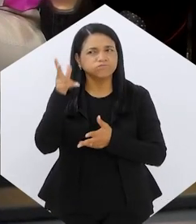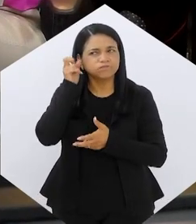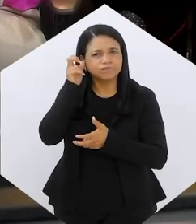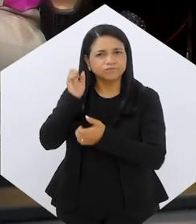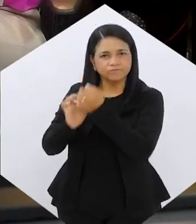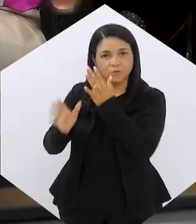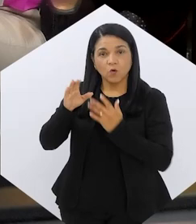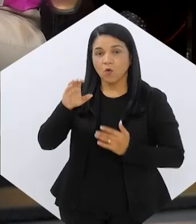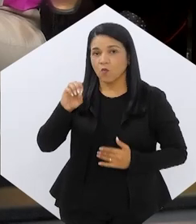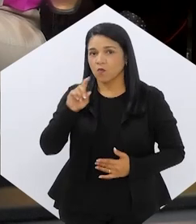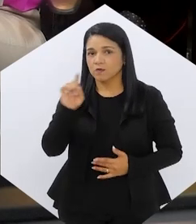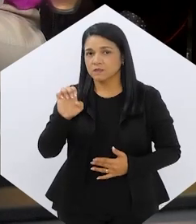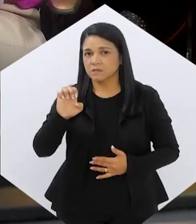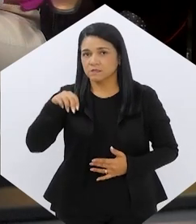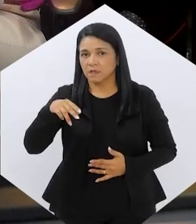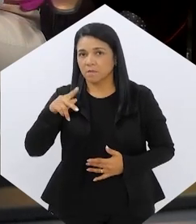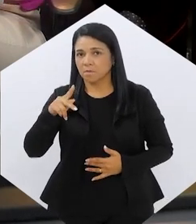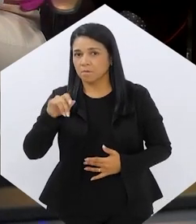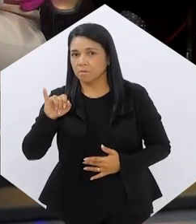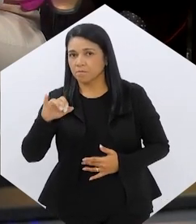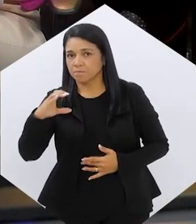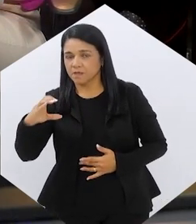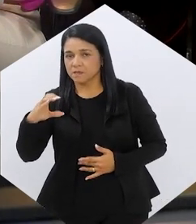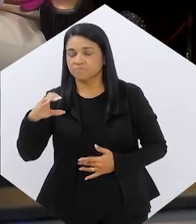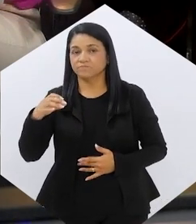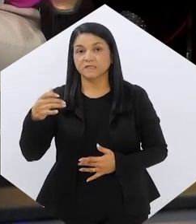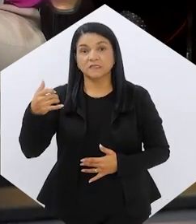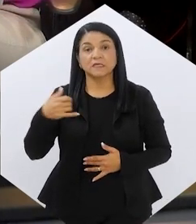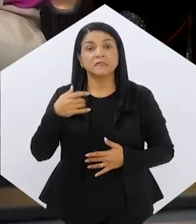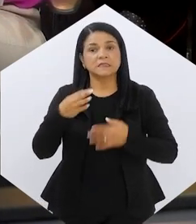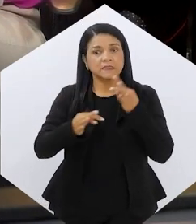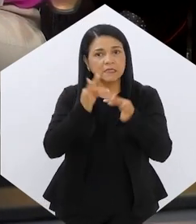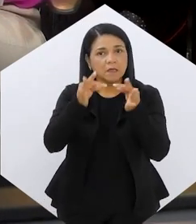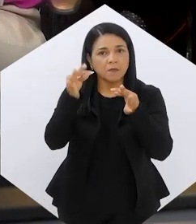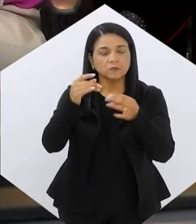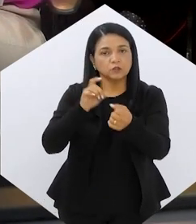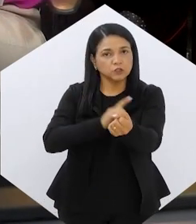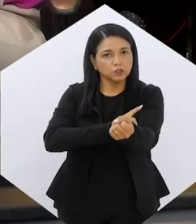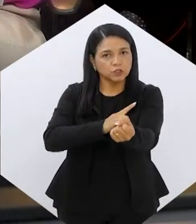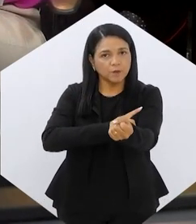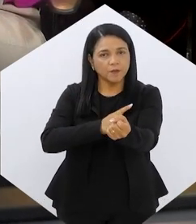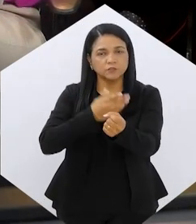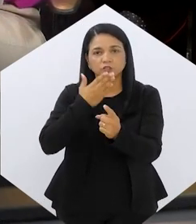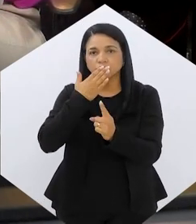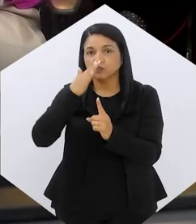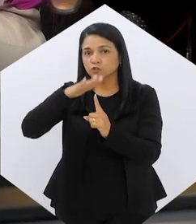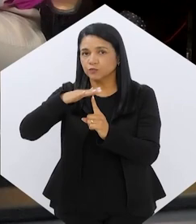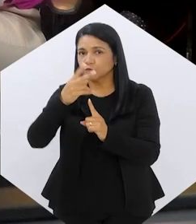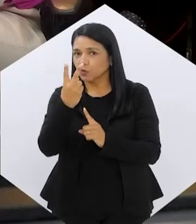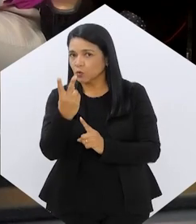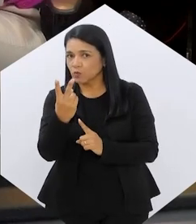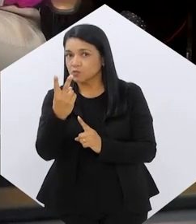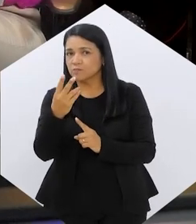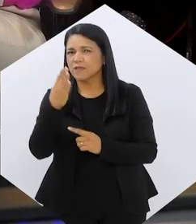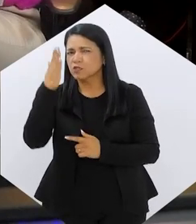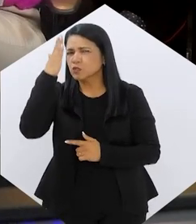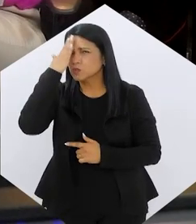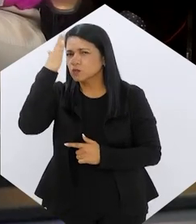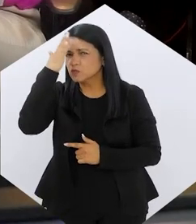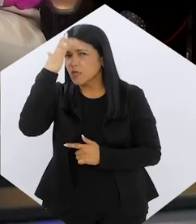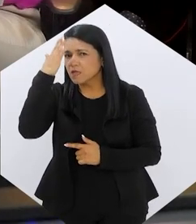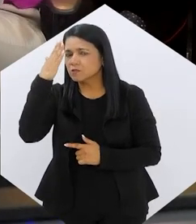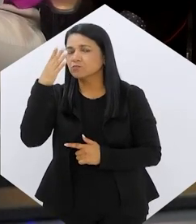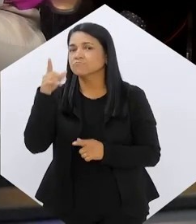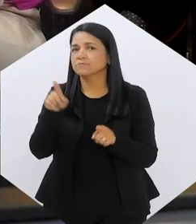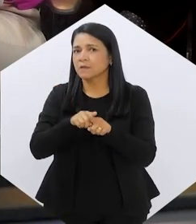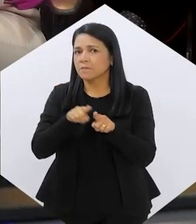falar do Ozenpik. A princípio um remédio para tratamento contra o diabetes do tipo 2, mas que logo fez sucesso como uma forma